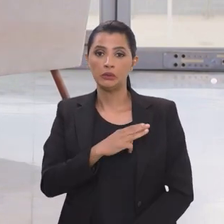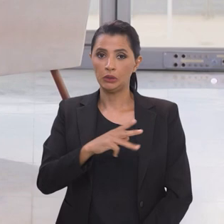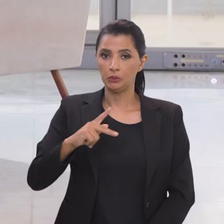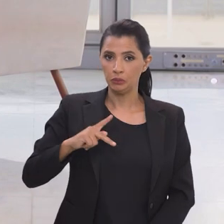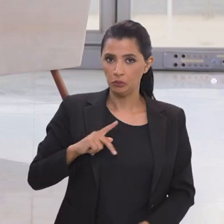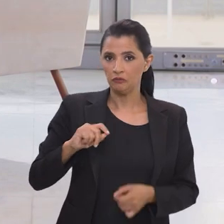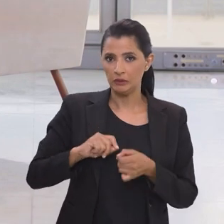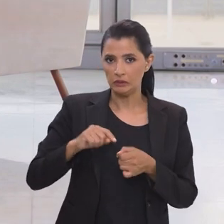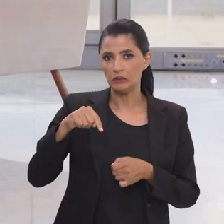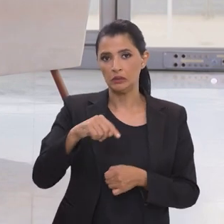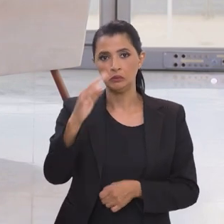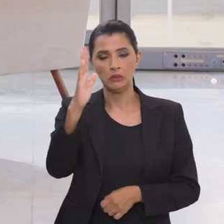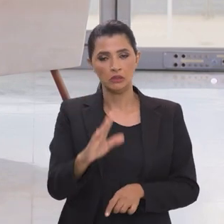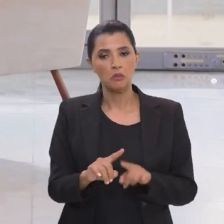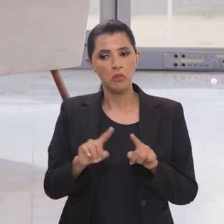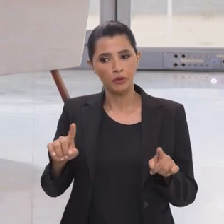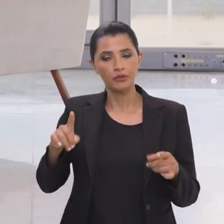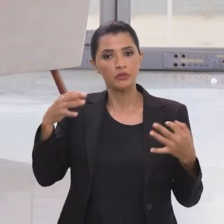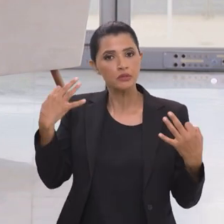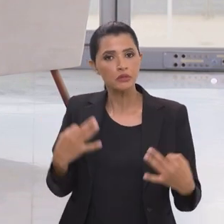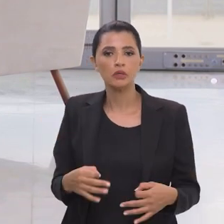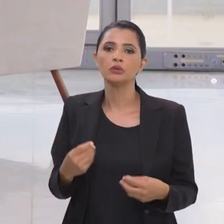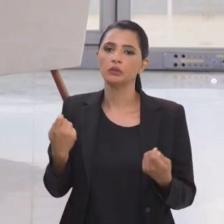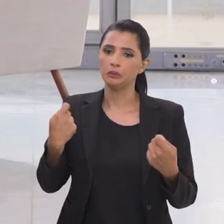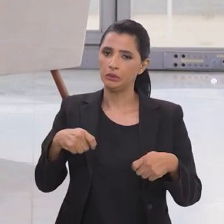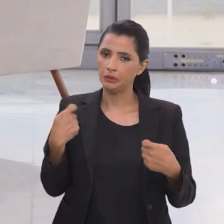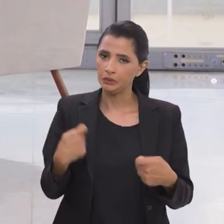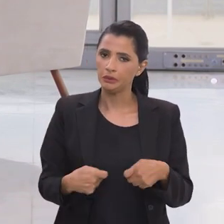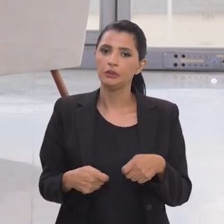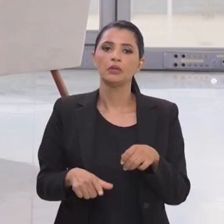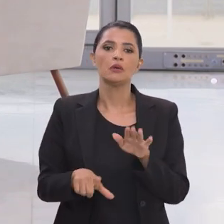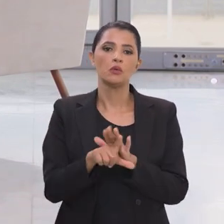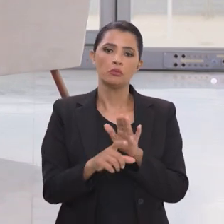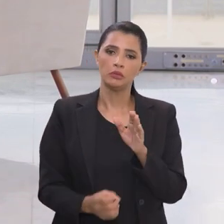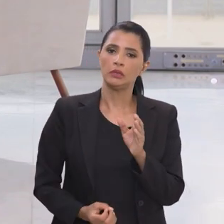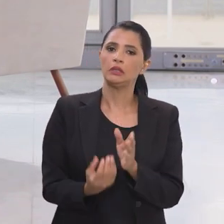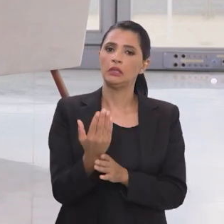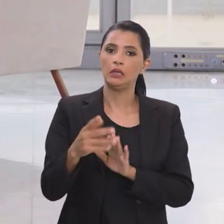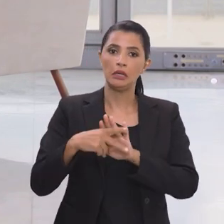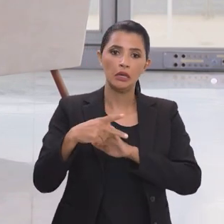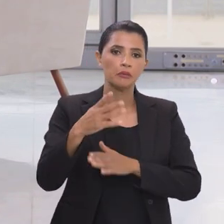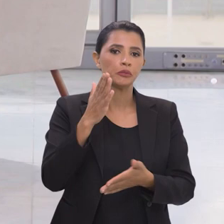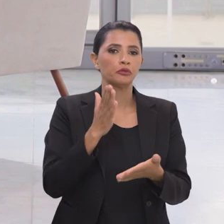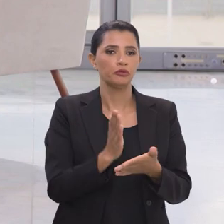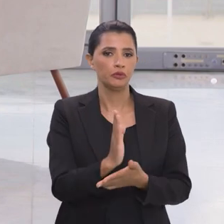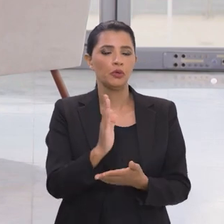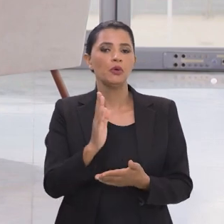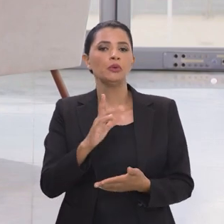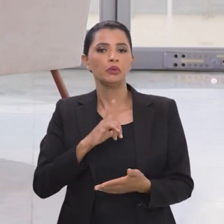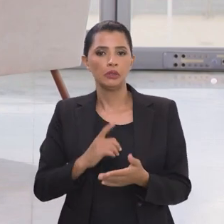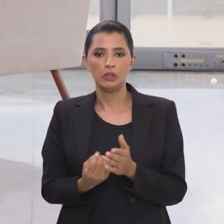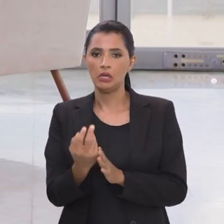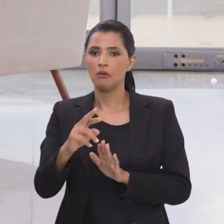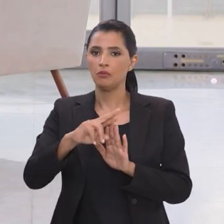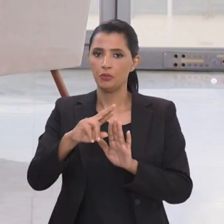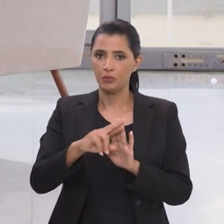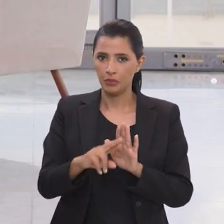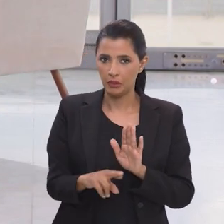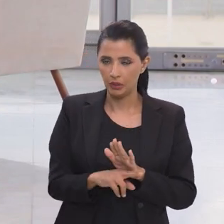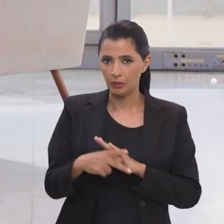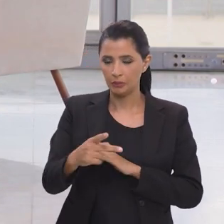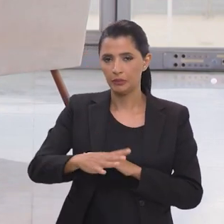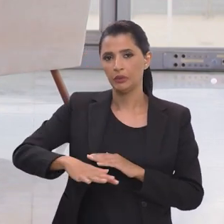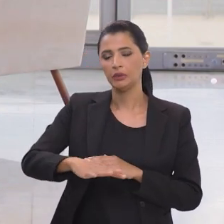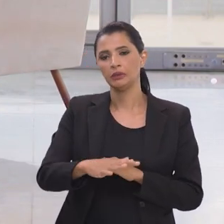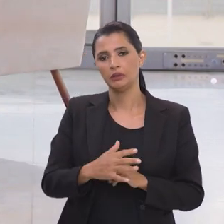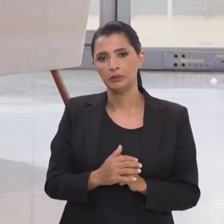está fazendo no Brasil mas nós estamos convencidos da necessidade da aprovação de uma legislação que cria algum tipo de